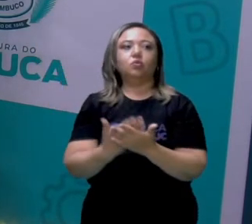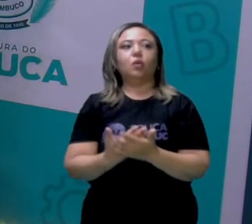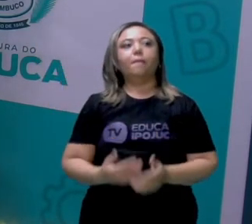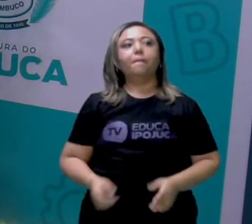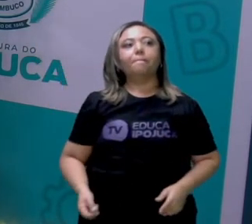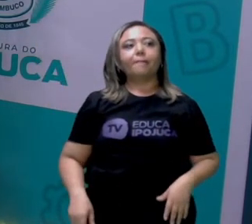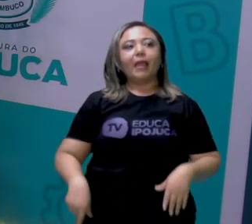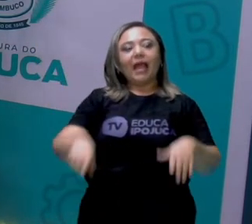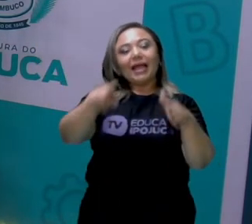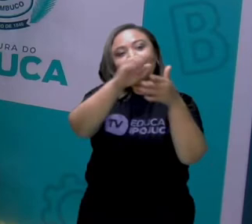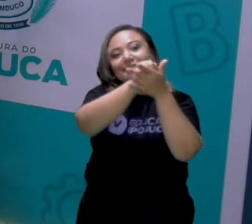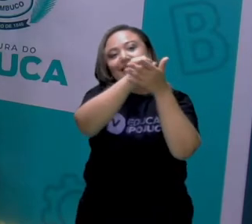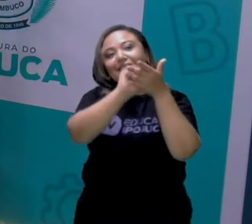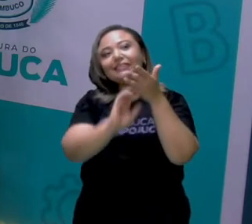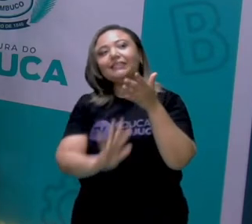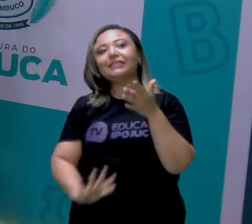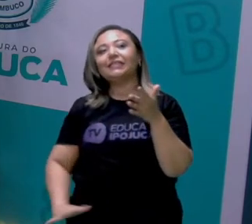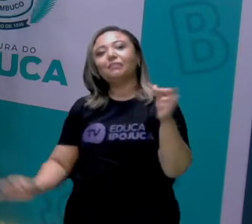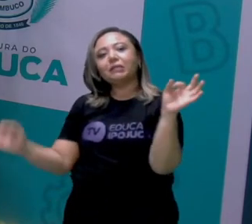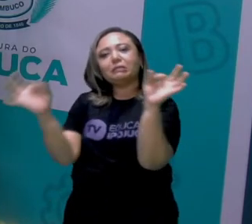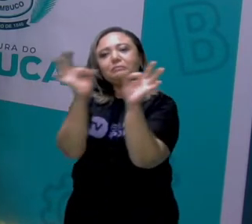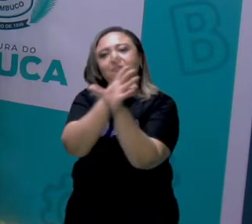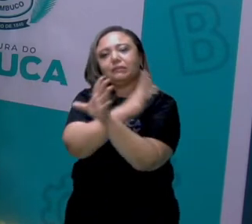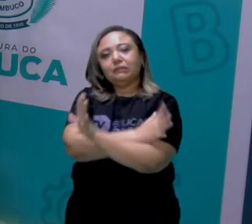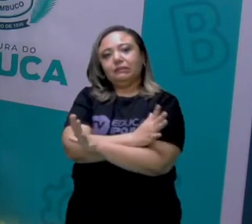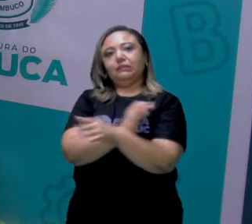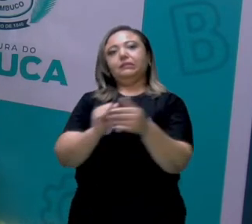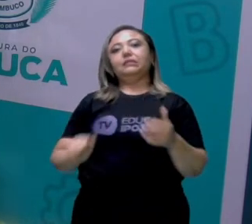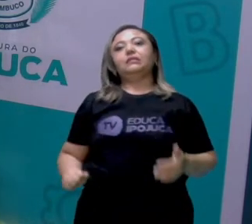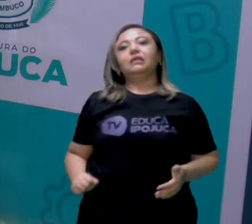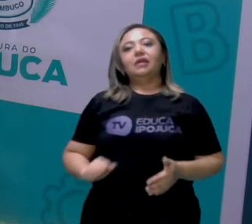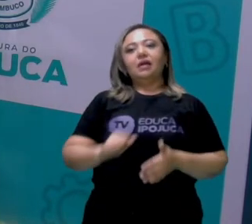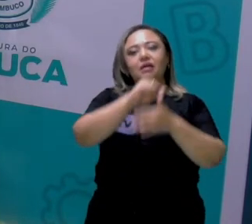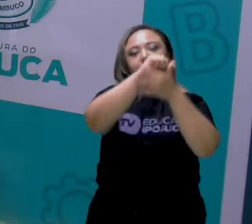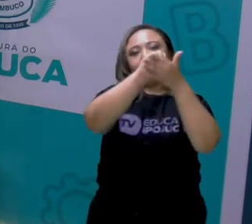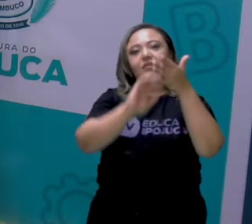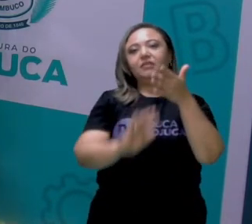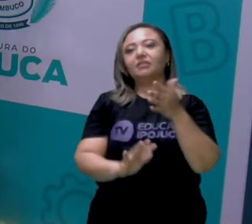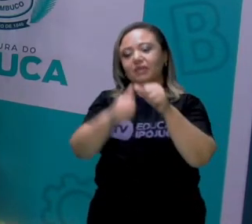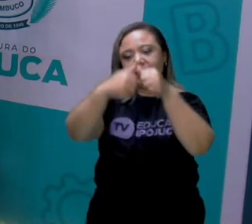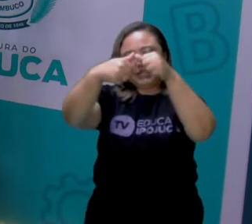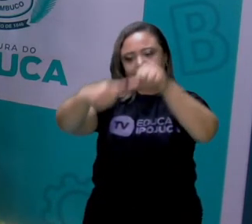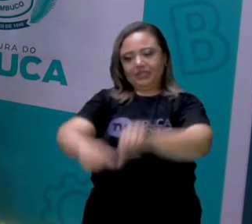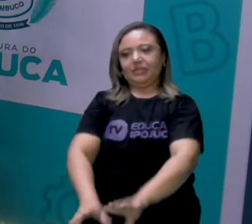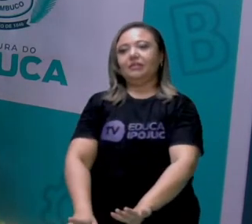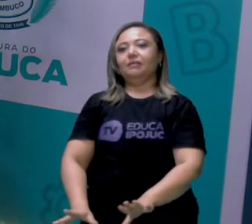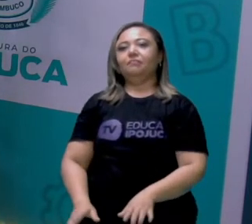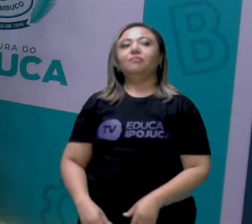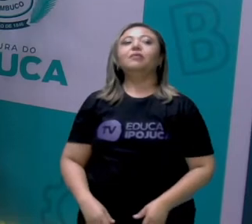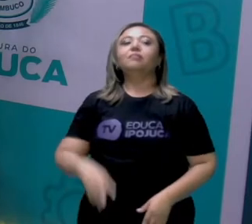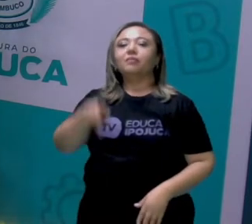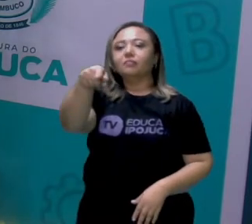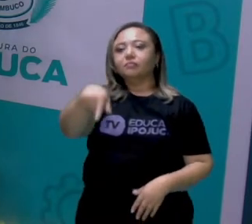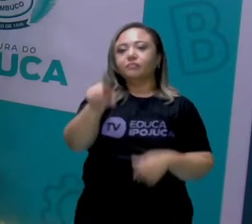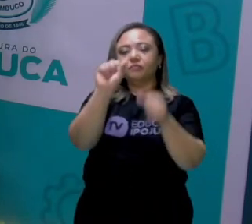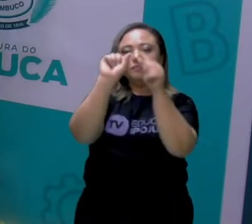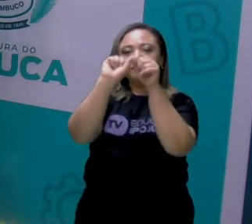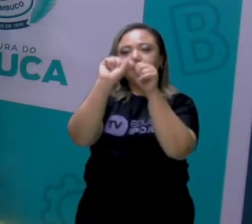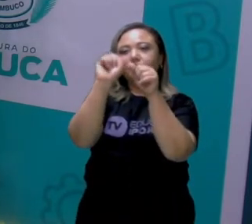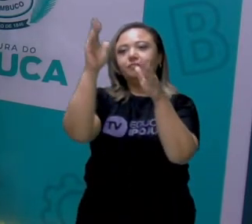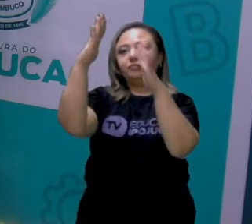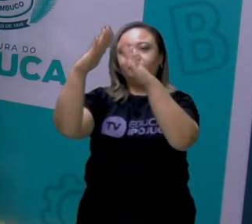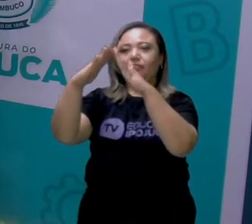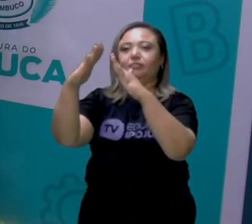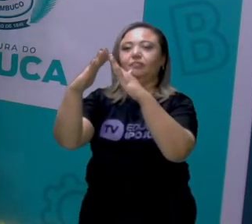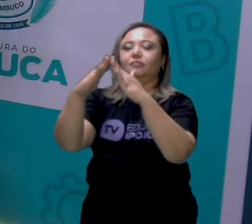E aqui, pessoal, pra gente encerrar o nosso encontro de hoje, eu deixo pra vocês mais um exercício, mais uma atividade